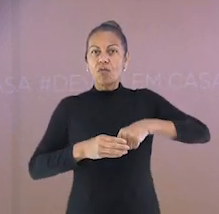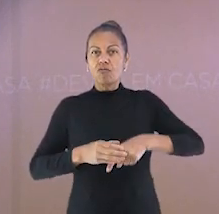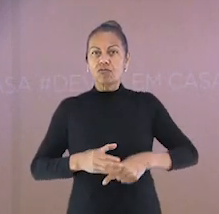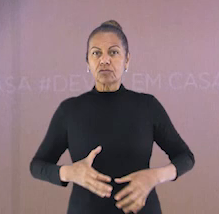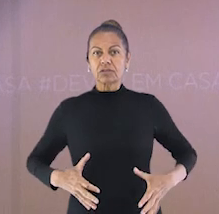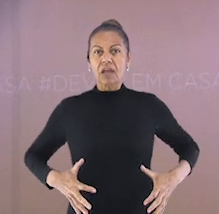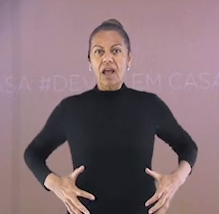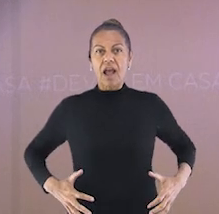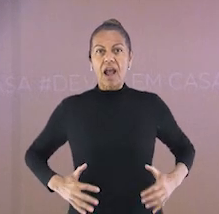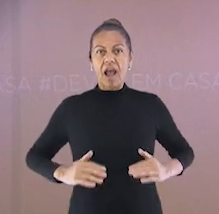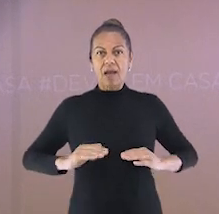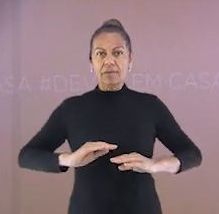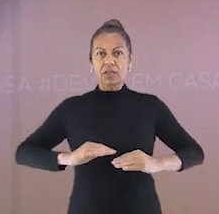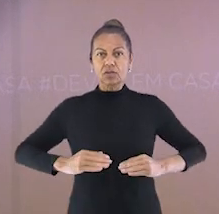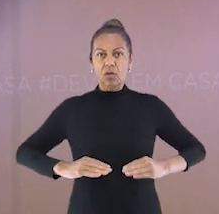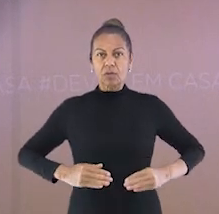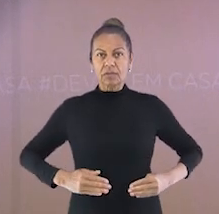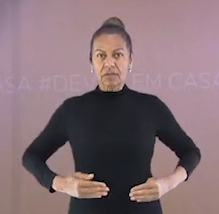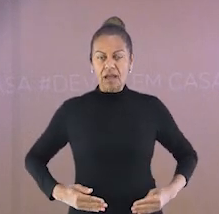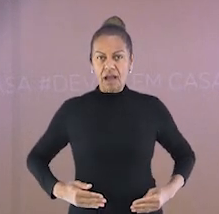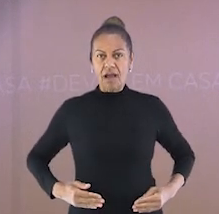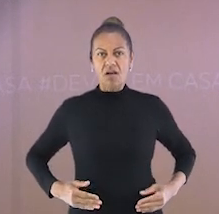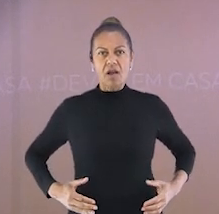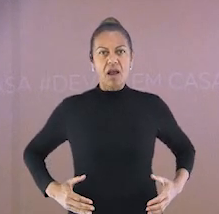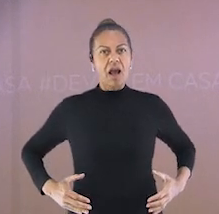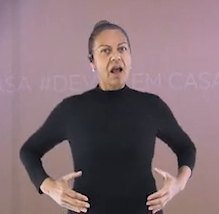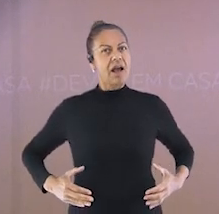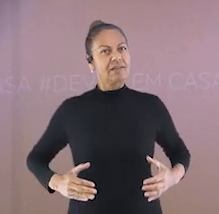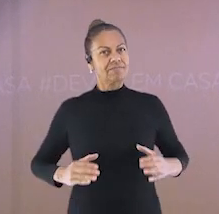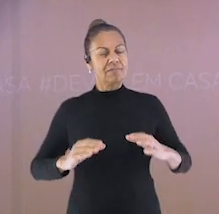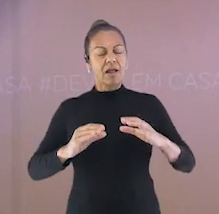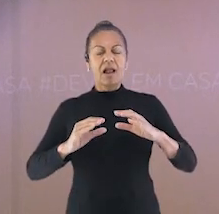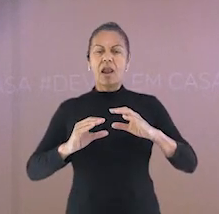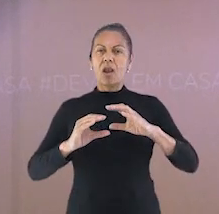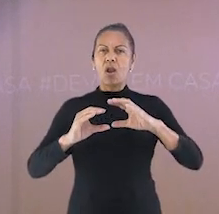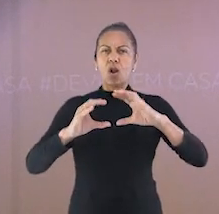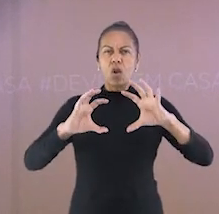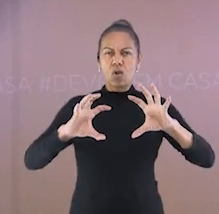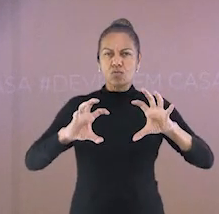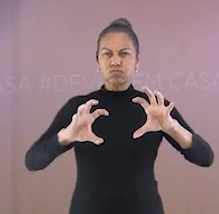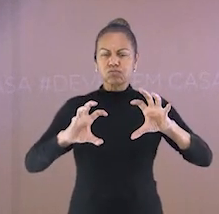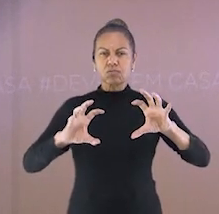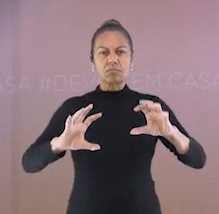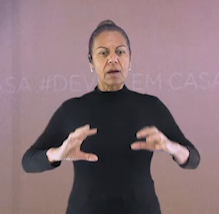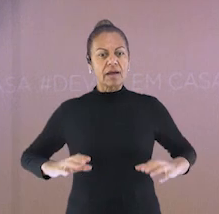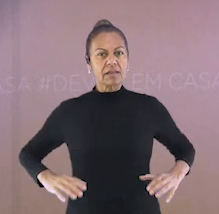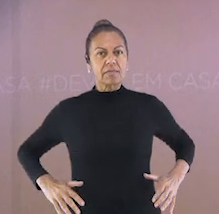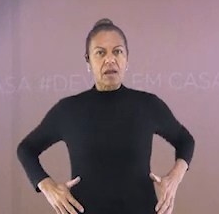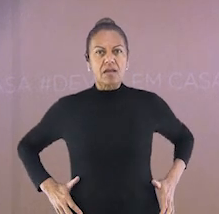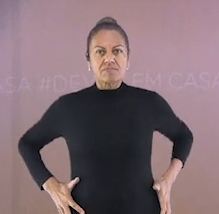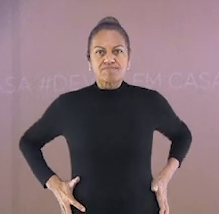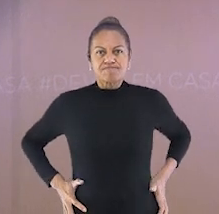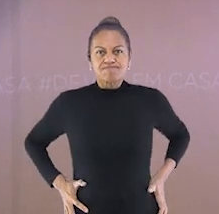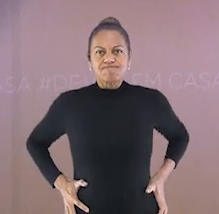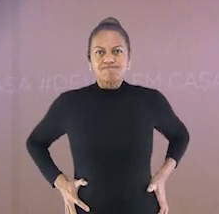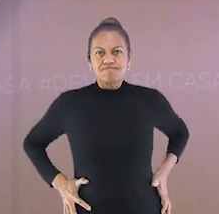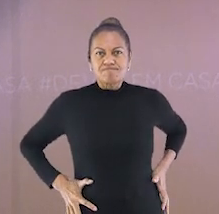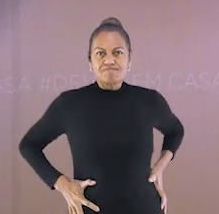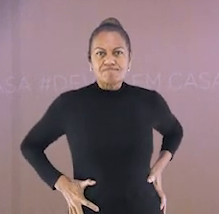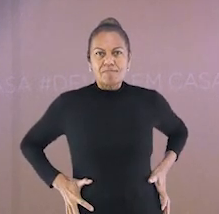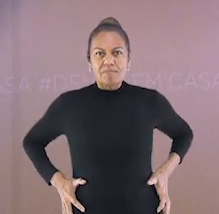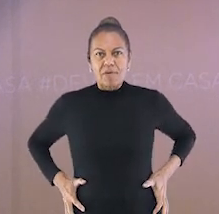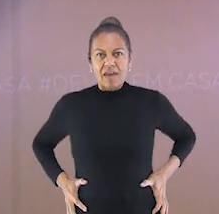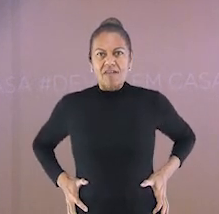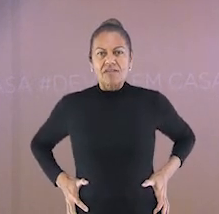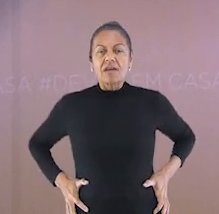abdominal, lombar e pélvica, como observamos aqui na figura. Essa musculatura é responsável pela